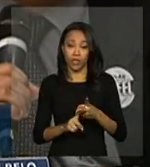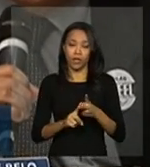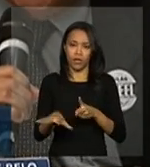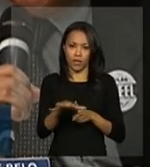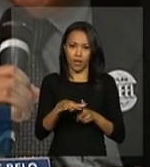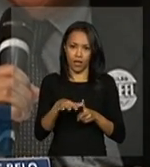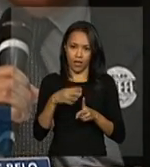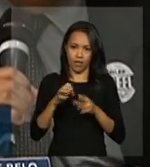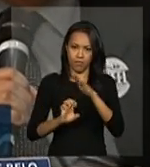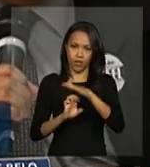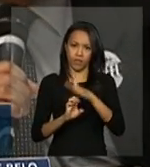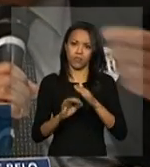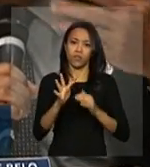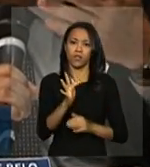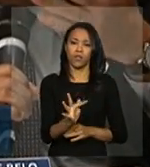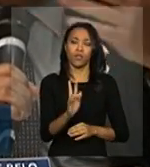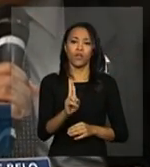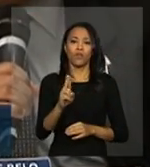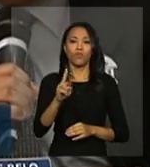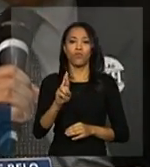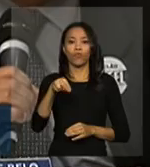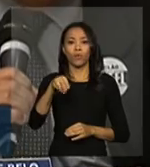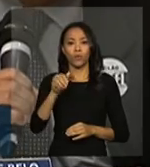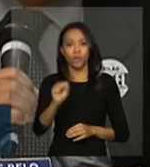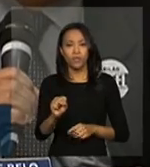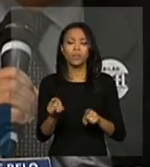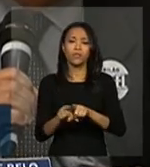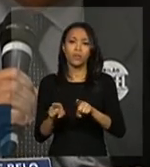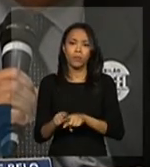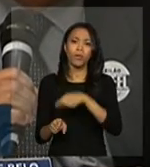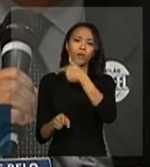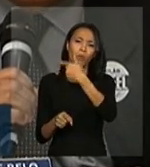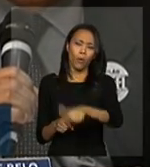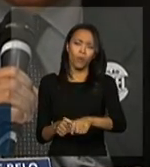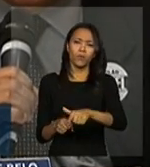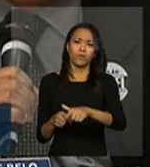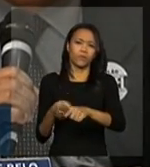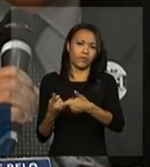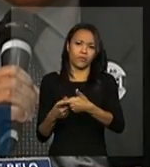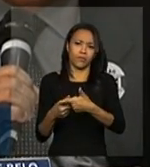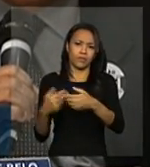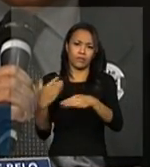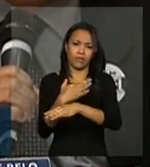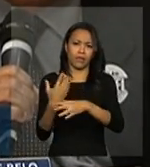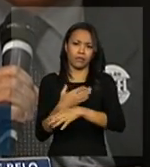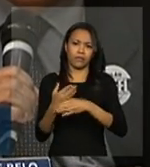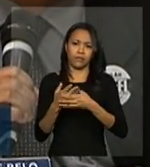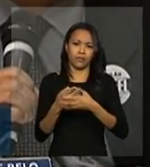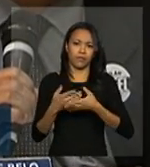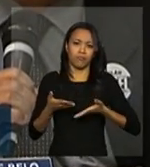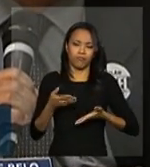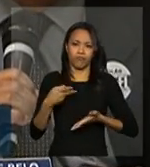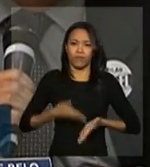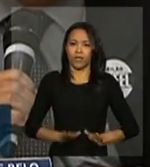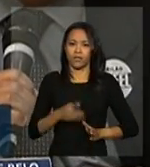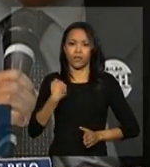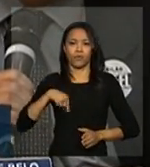área do Sudeste. E até mesmo os estados natais dos nossos presidentes, como eu já tinha comentado aqui, né?